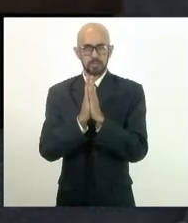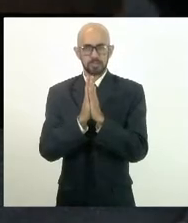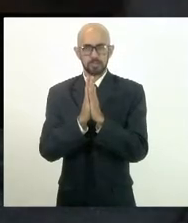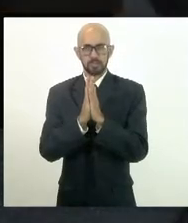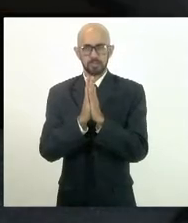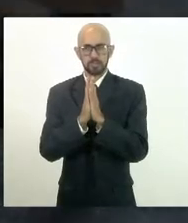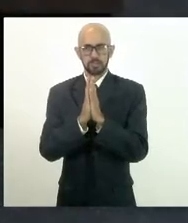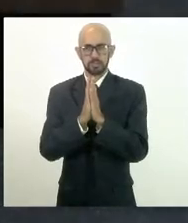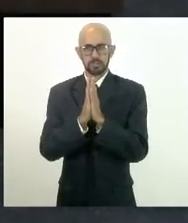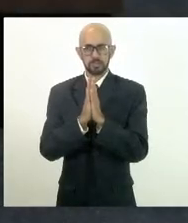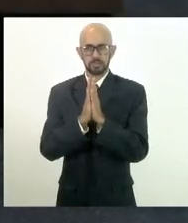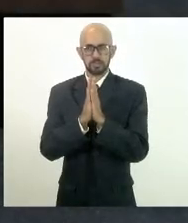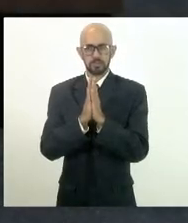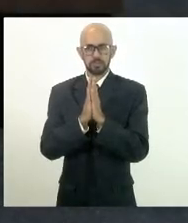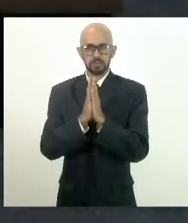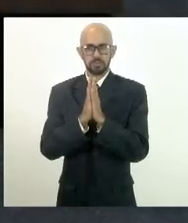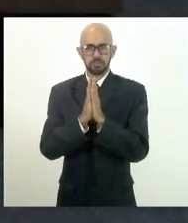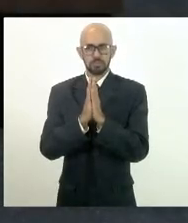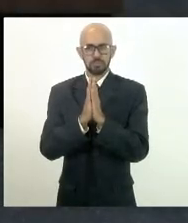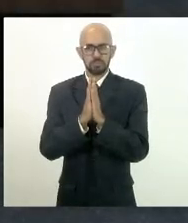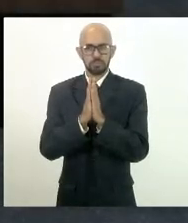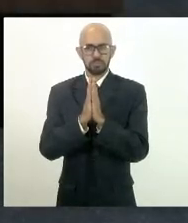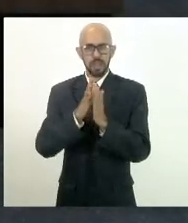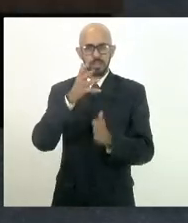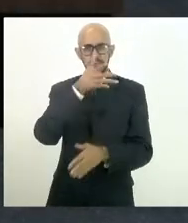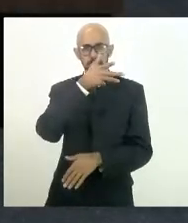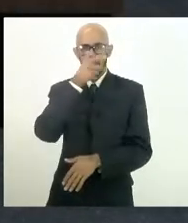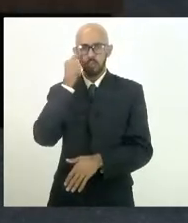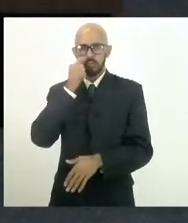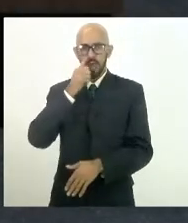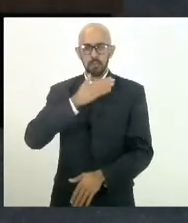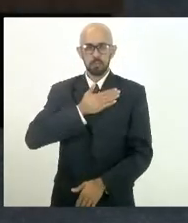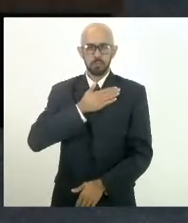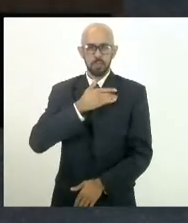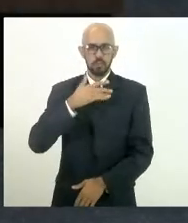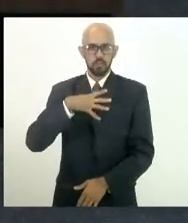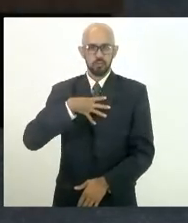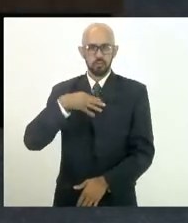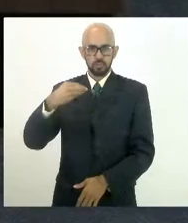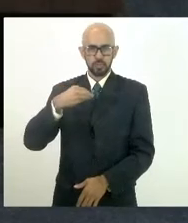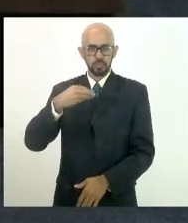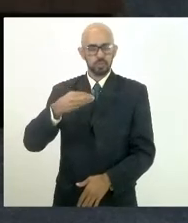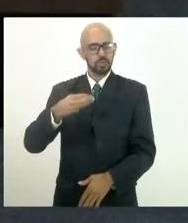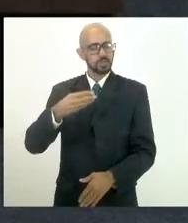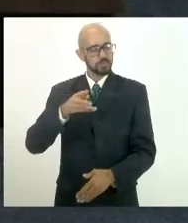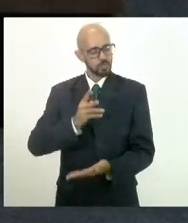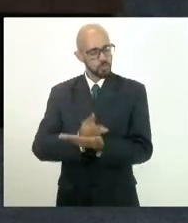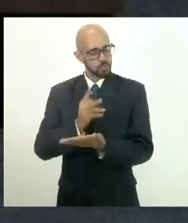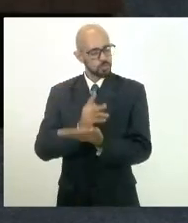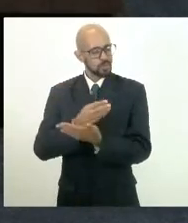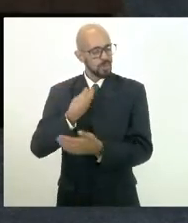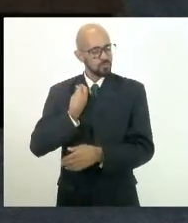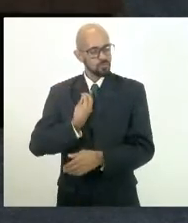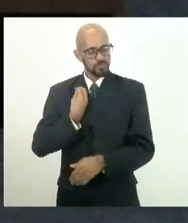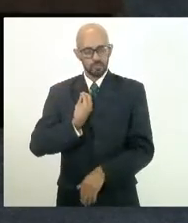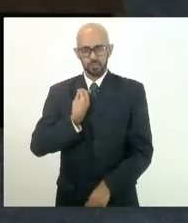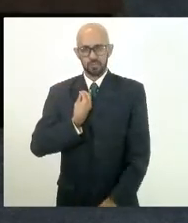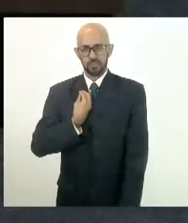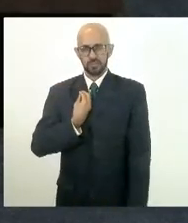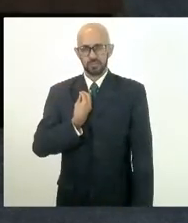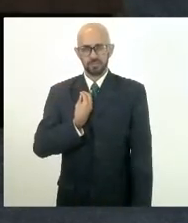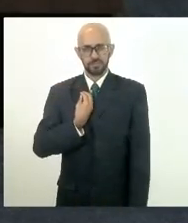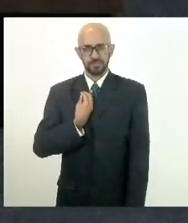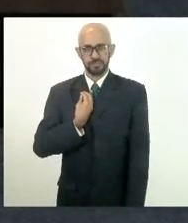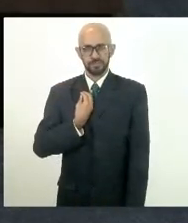com a finalidade de salvar o meu filho, foi salvo, está vivo, está vivo. De